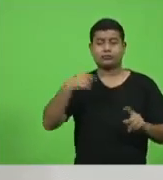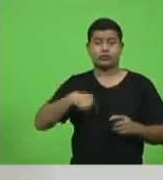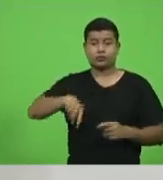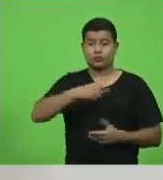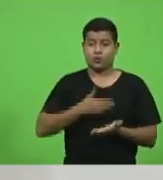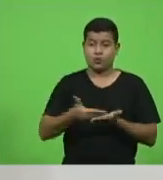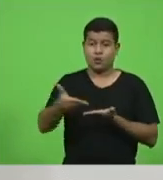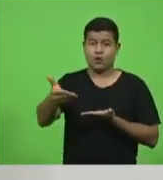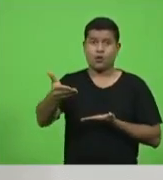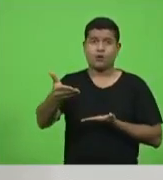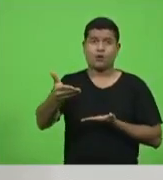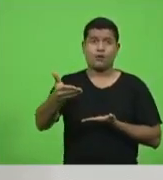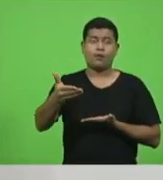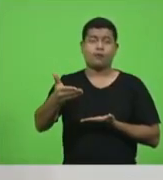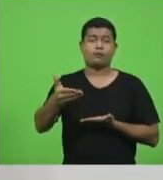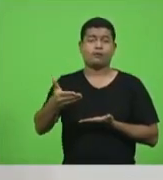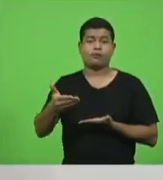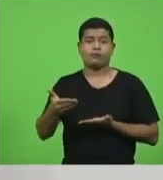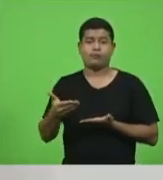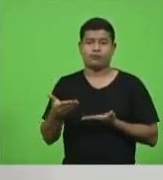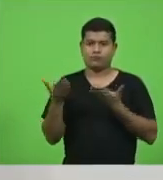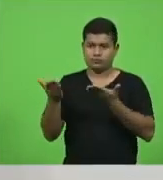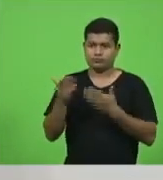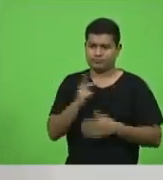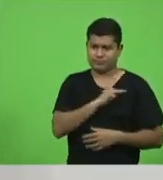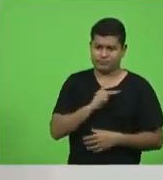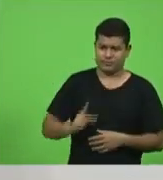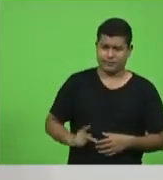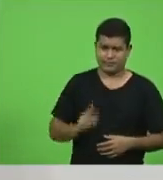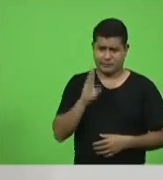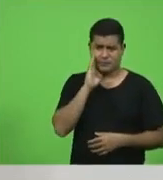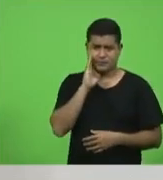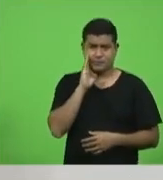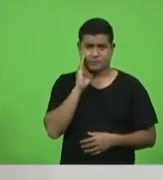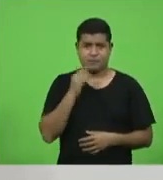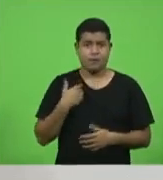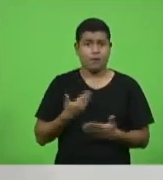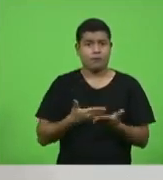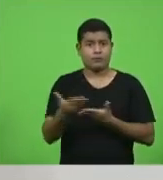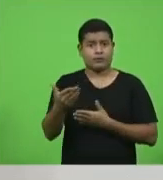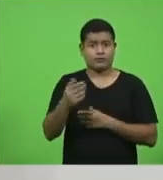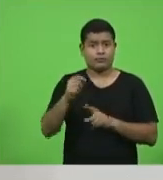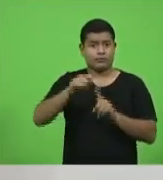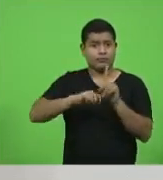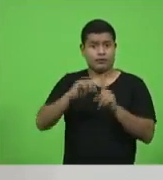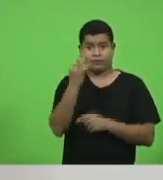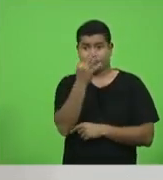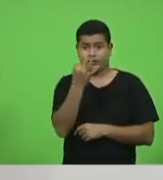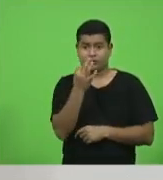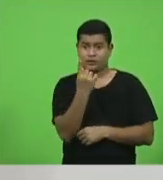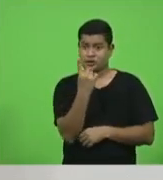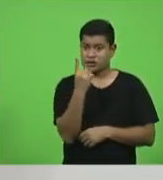deputado Berlanda que preside essa sessão nós começamos o mês de fevereiro com 15 mil